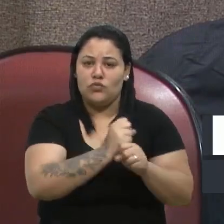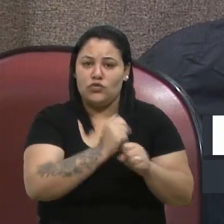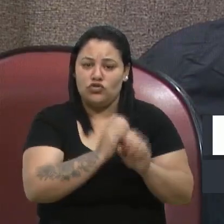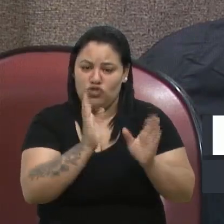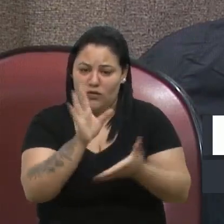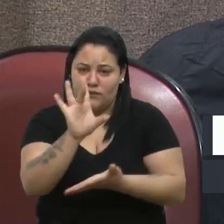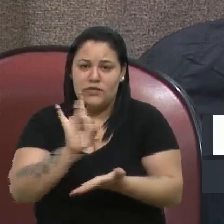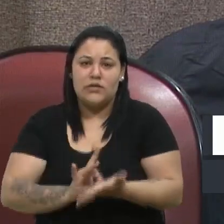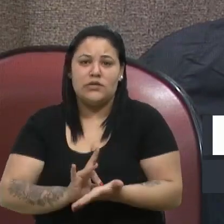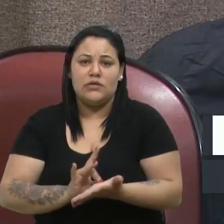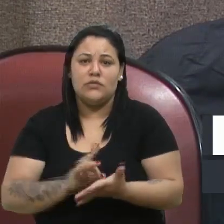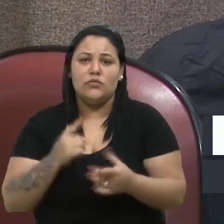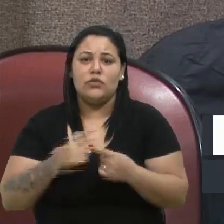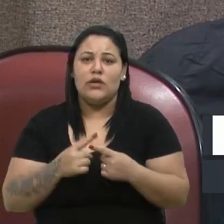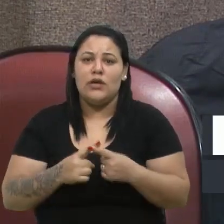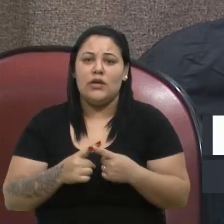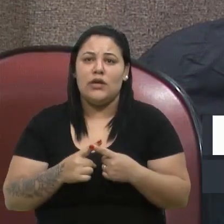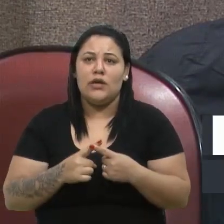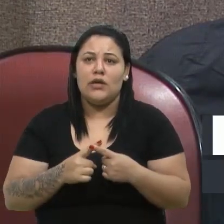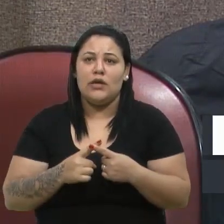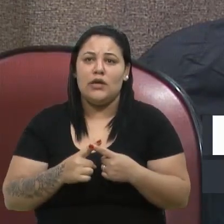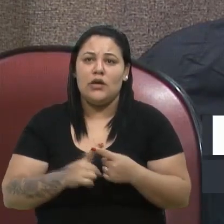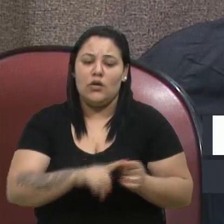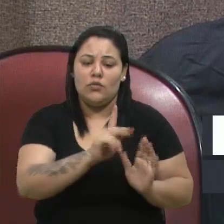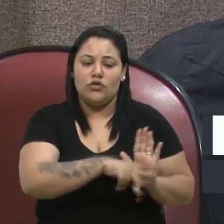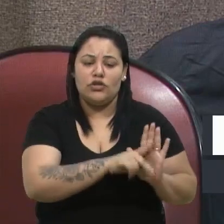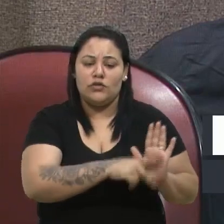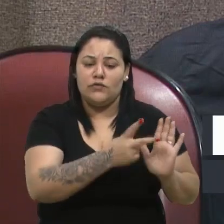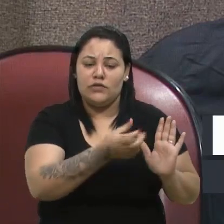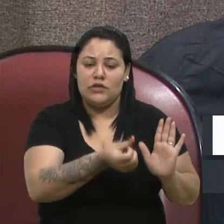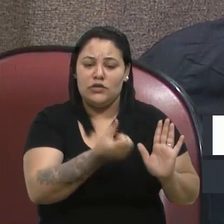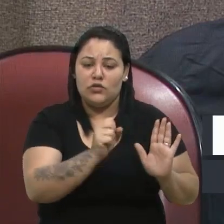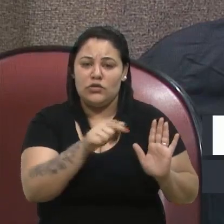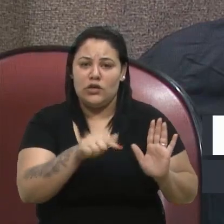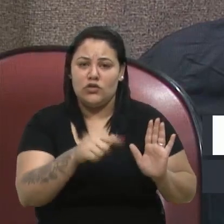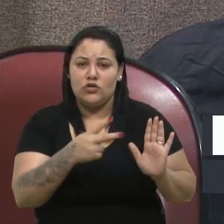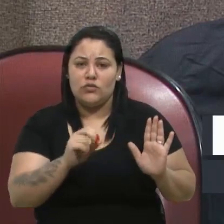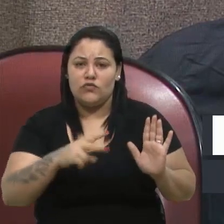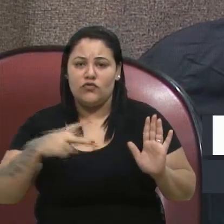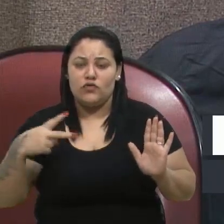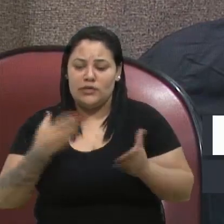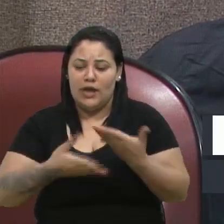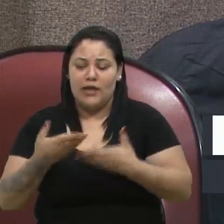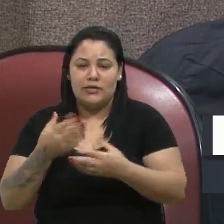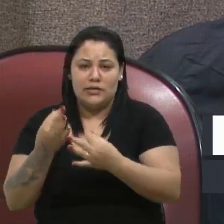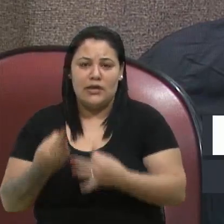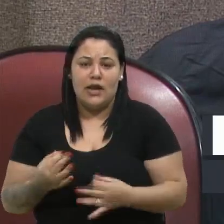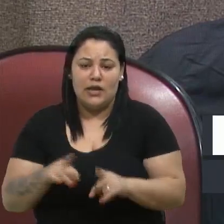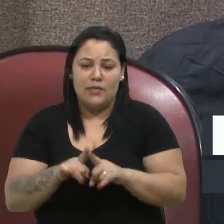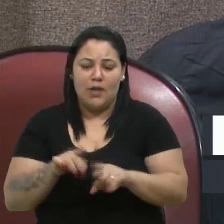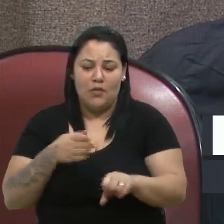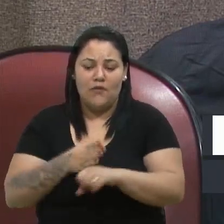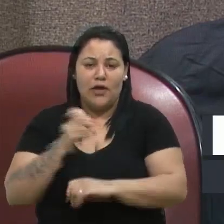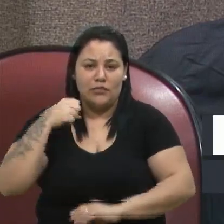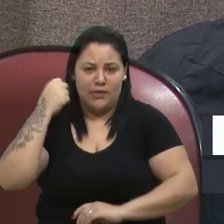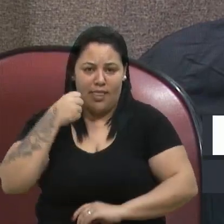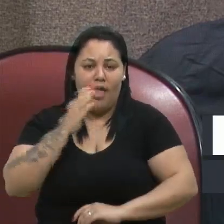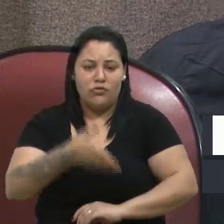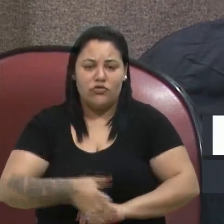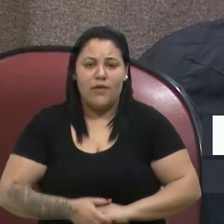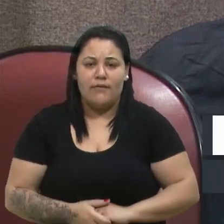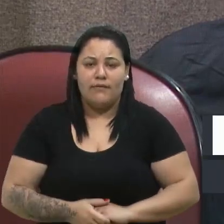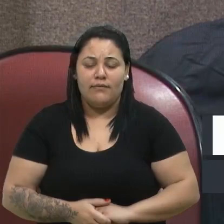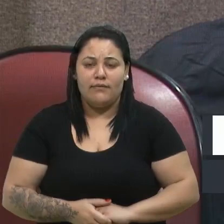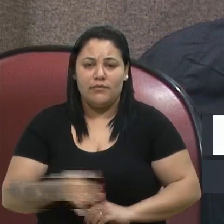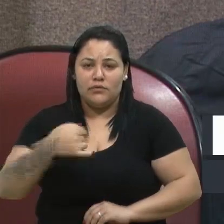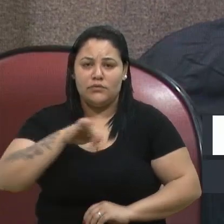o projeto 2687-2022 trata sobre isso e foi aprovado pela comissão do Senado já. Então nós vamos